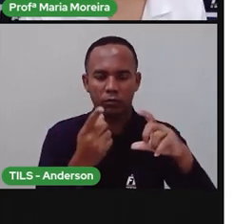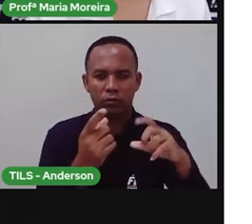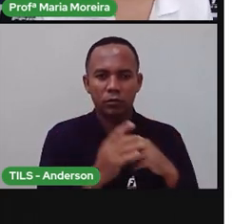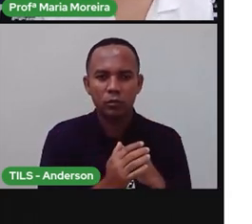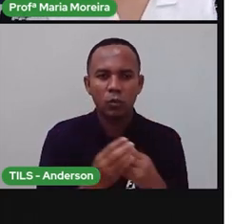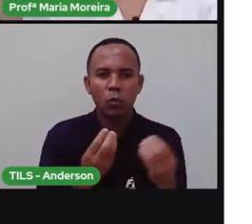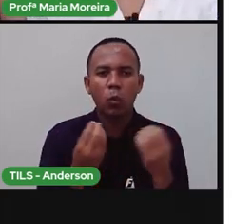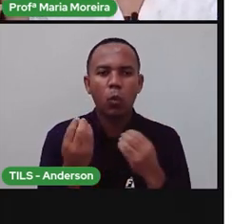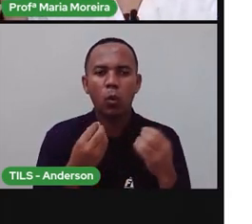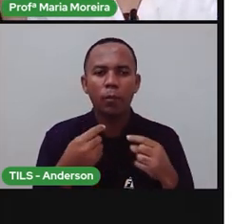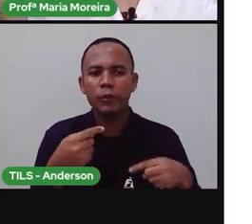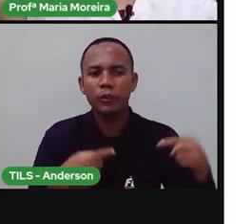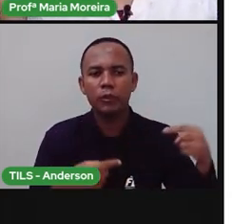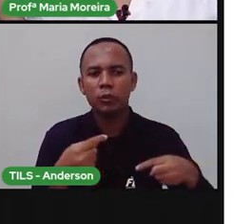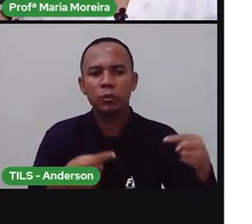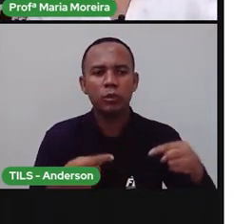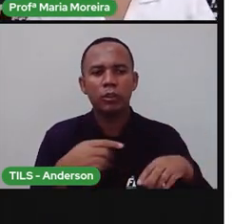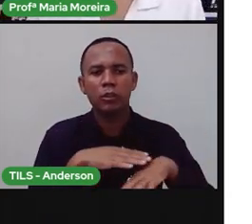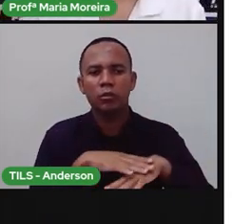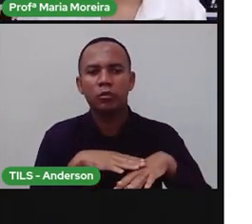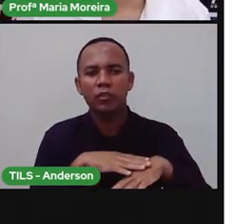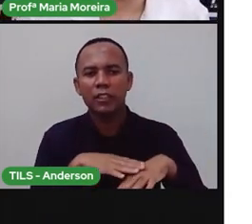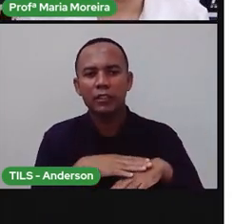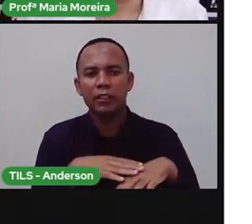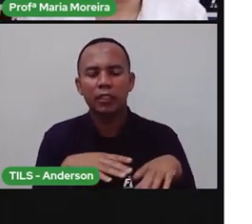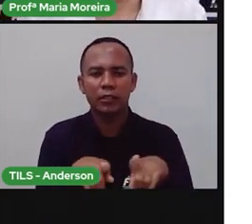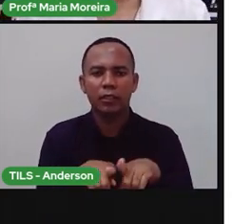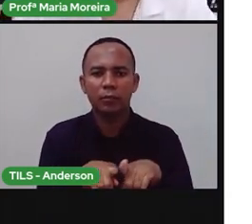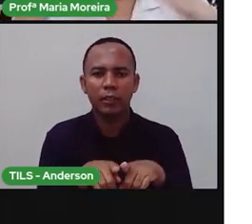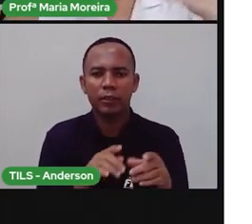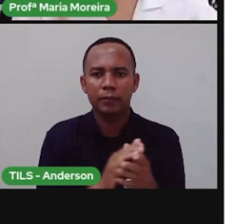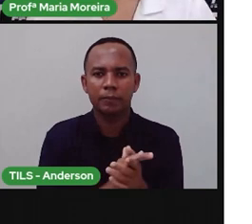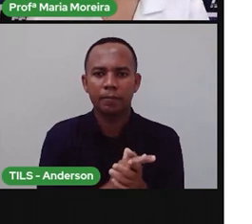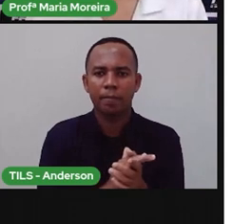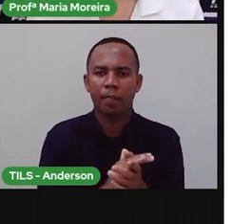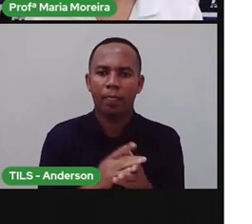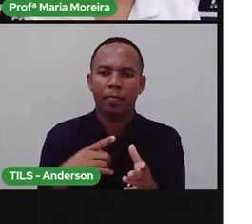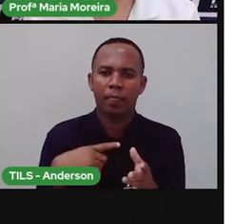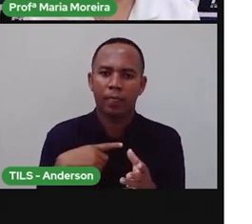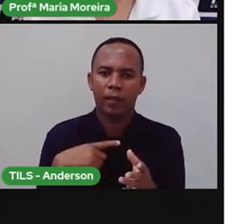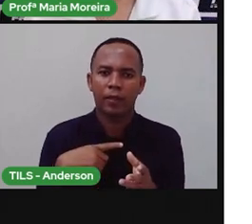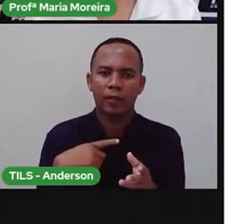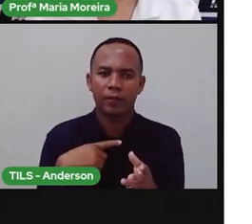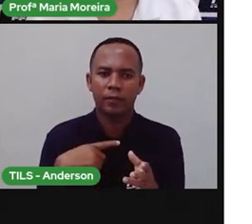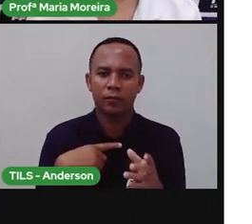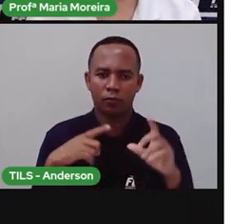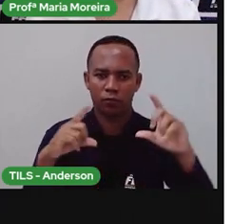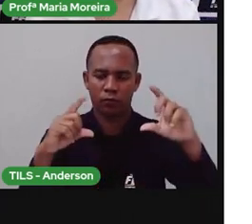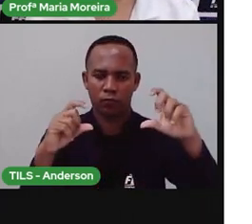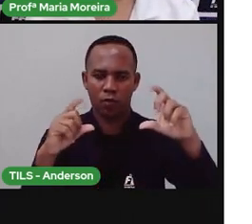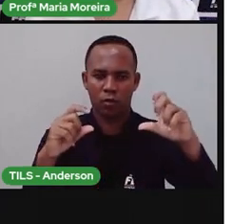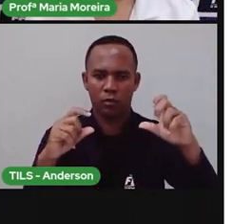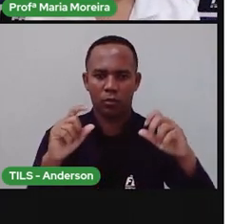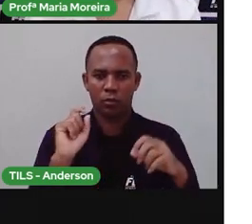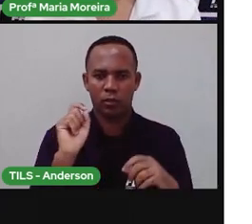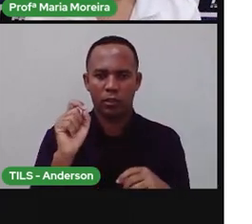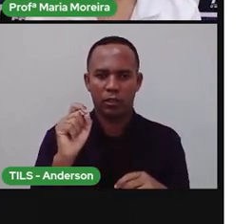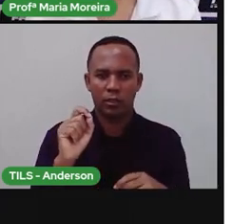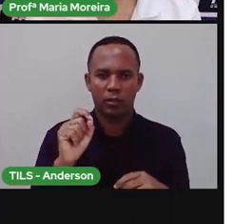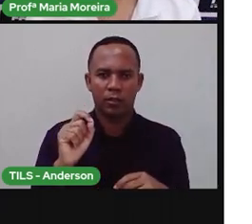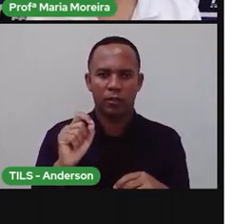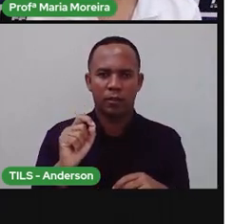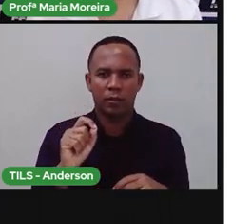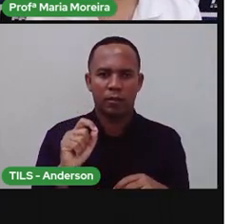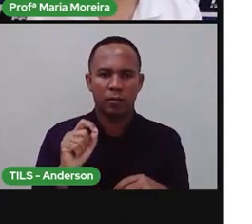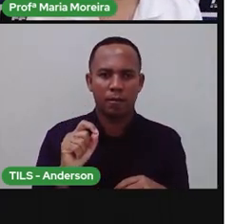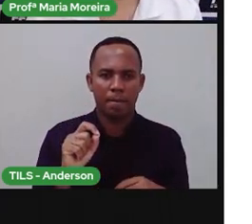discutir, conversar sobre ela, né? Bom, temos aqui uma imagem que traz a biosfera. E o que